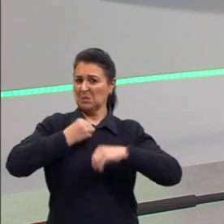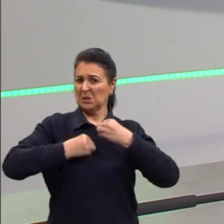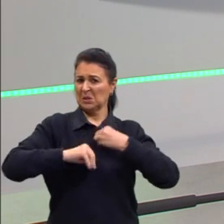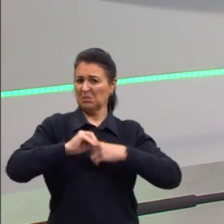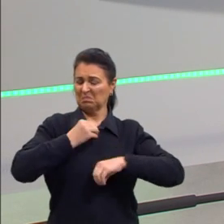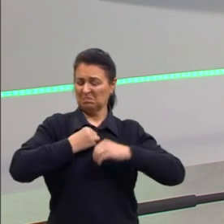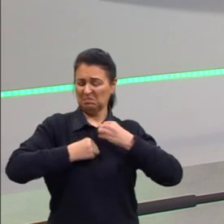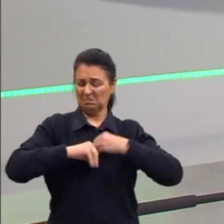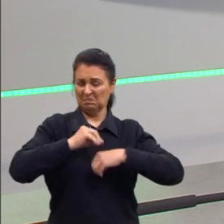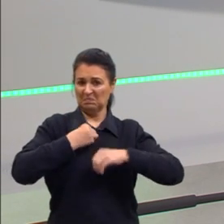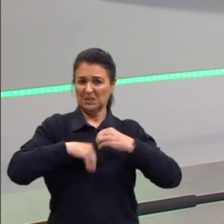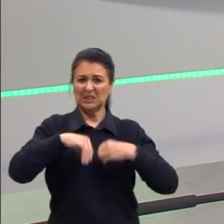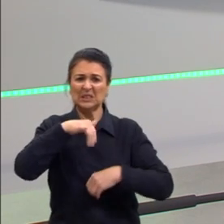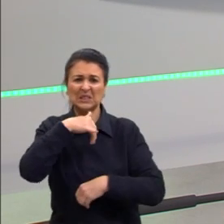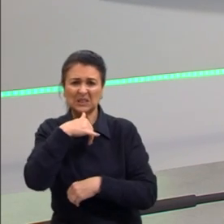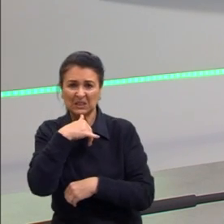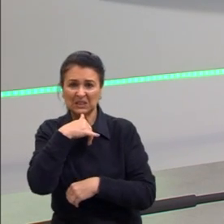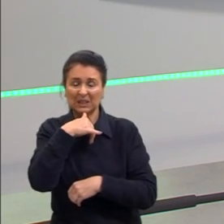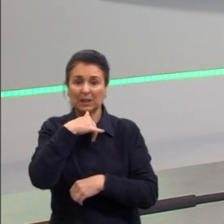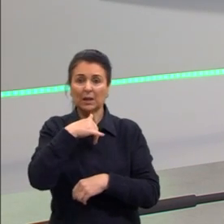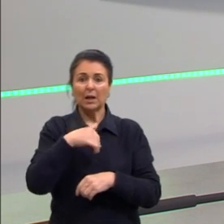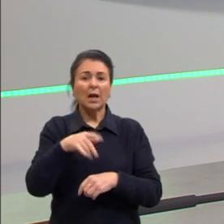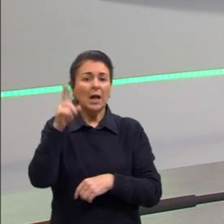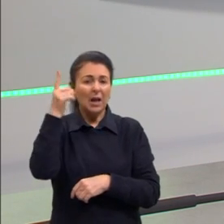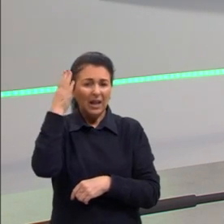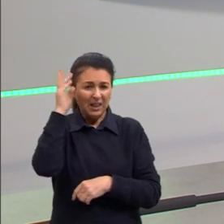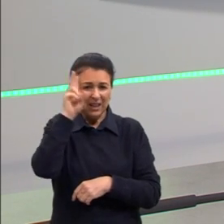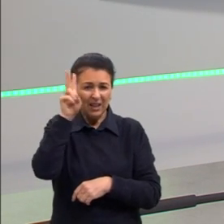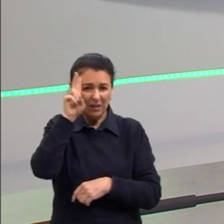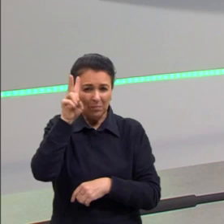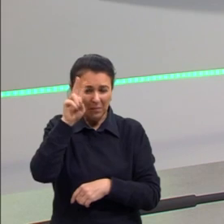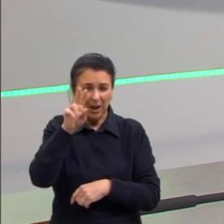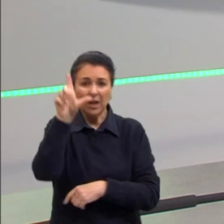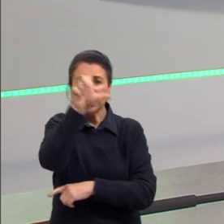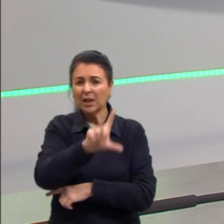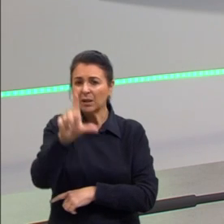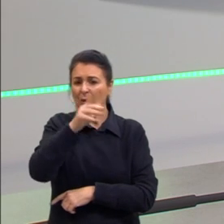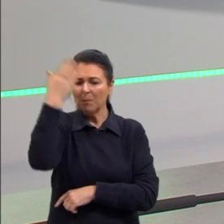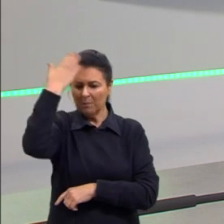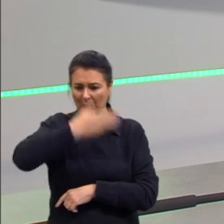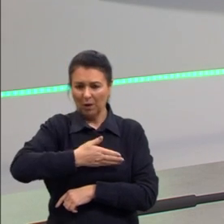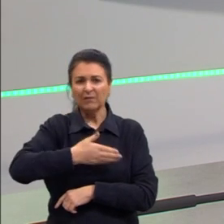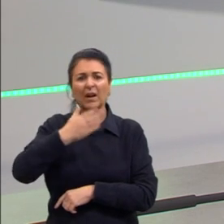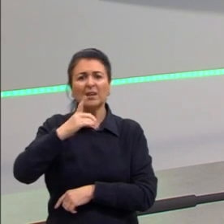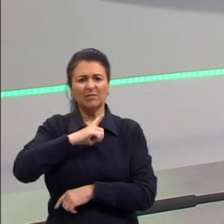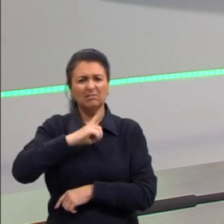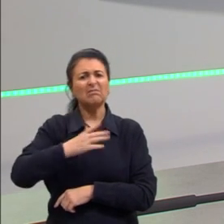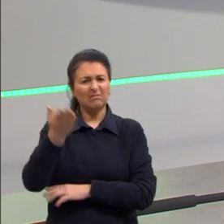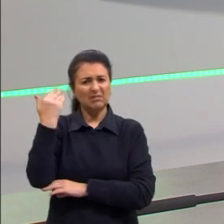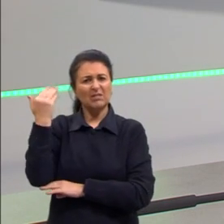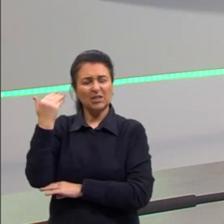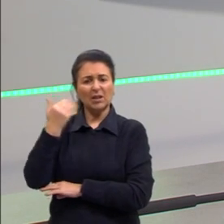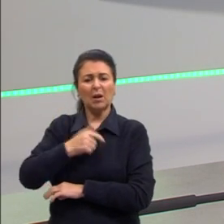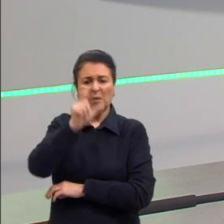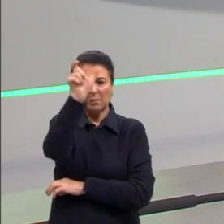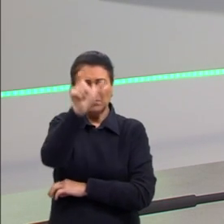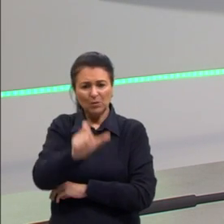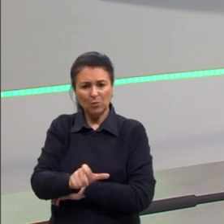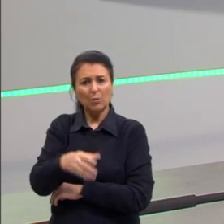eles esquecem que a literatura nos comprova que isso já existia. Porque nada mais é do que pessoas